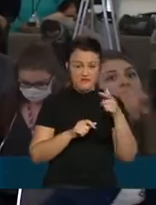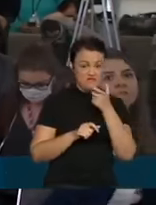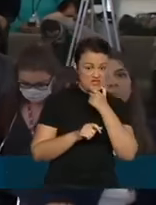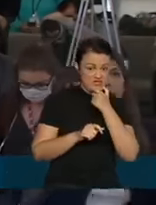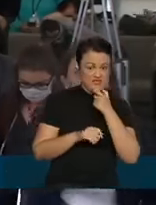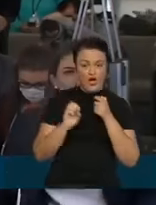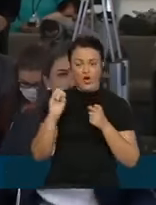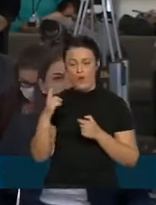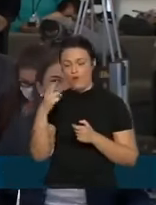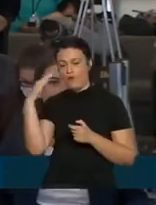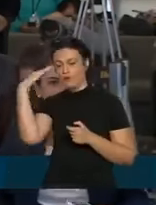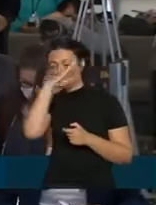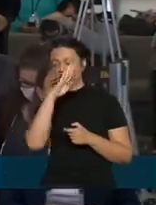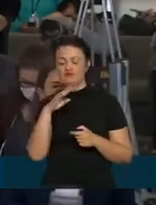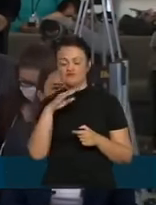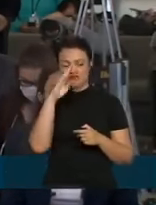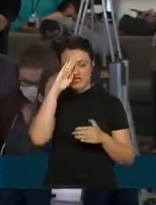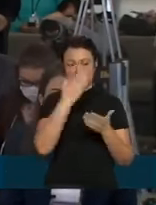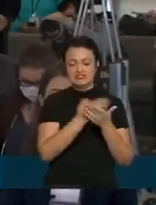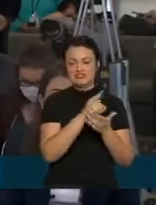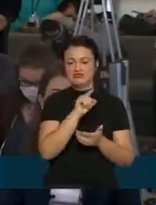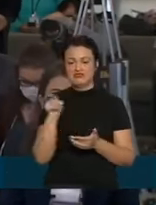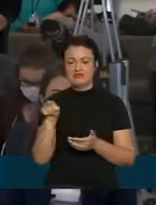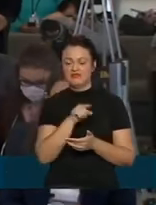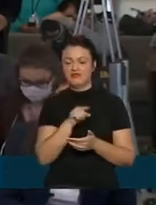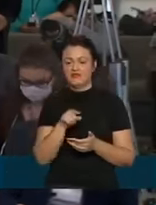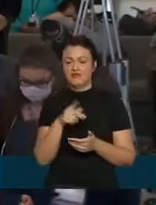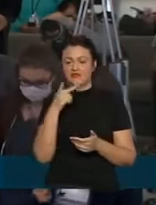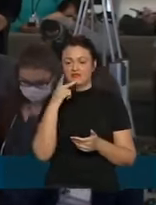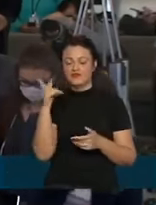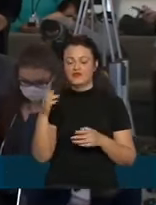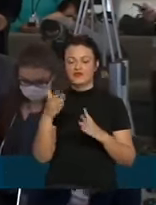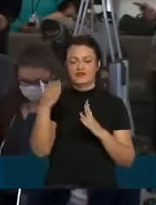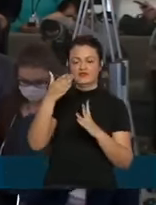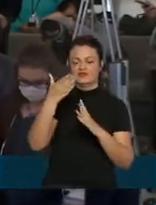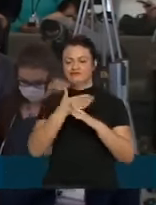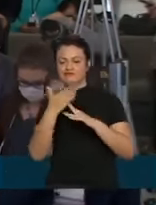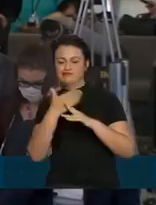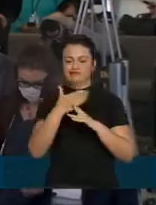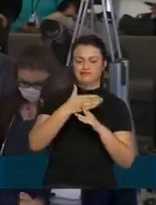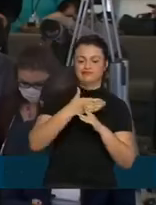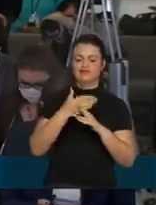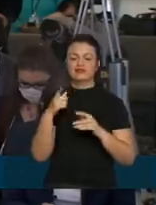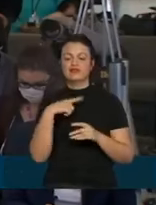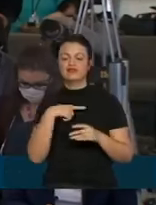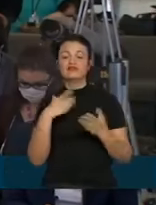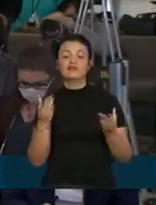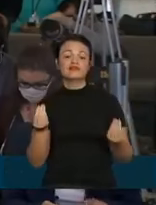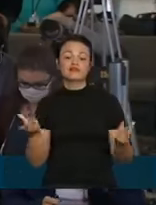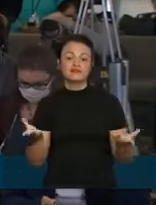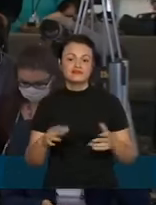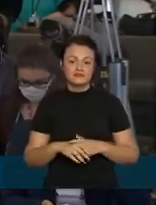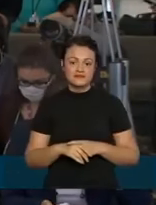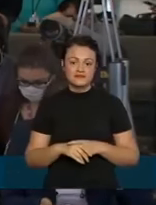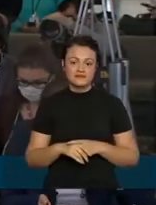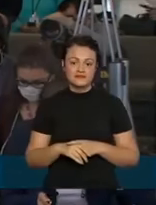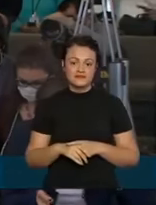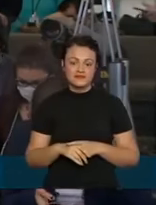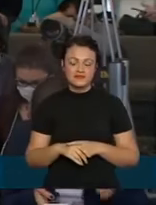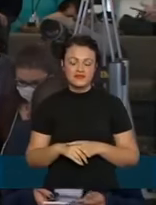senhor ou no presidente? Considerando que o senhor mesmo falou da questão da dubiedade, né? E também para saber se